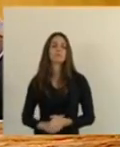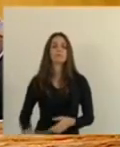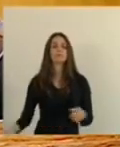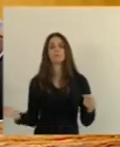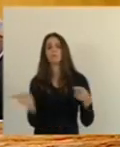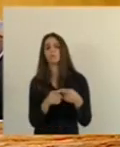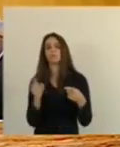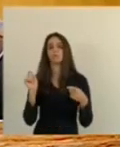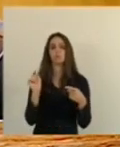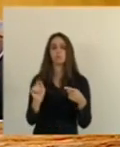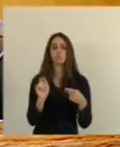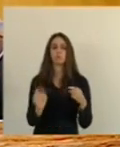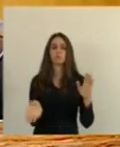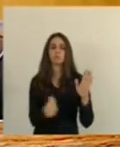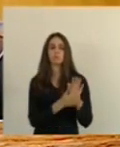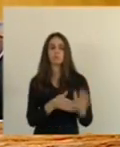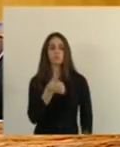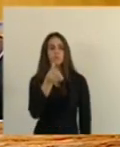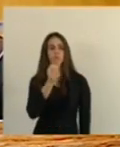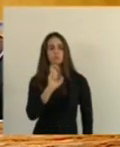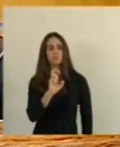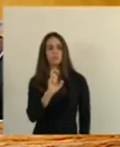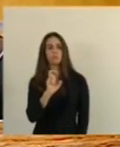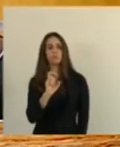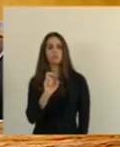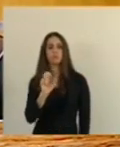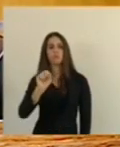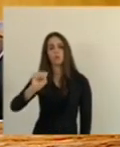indicação é a indicação 6581.